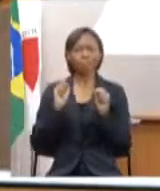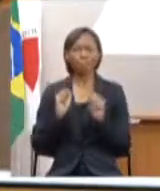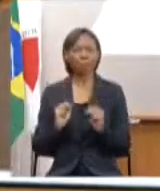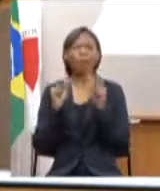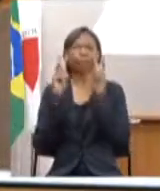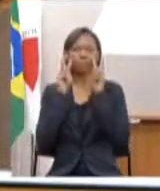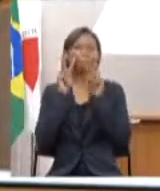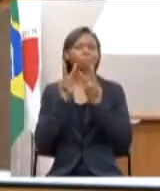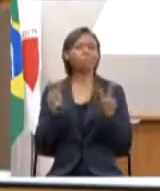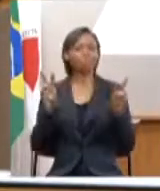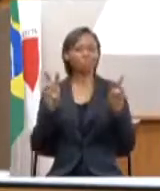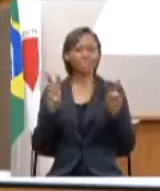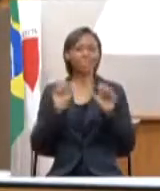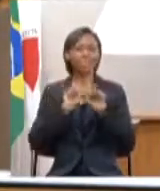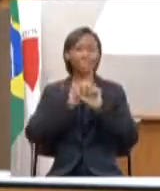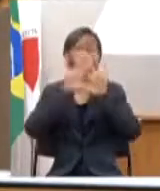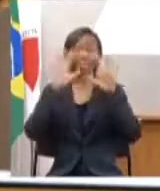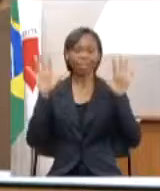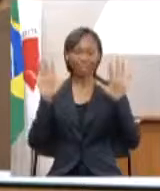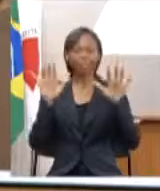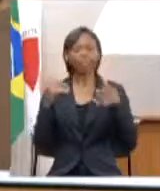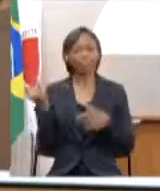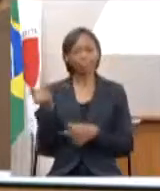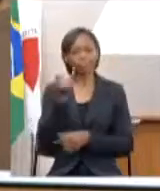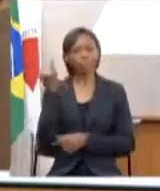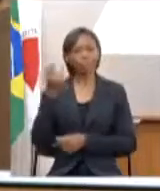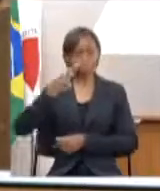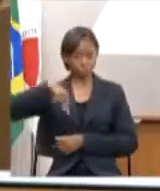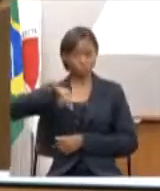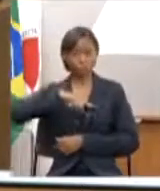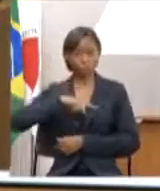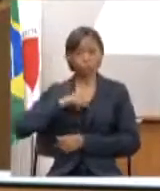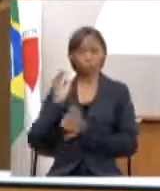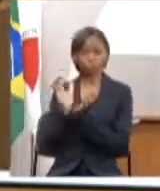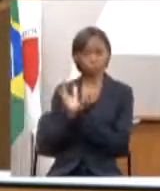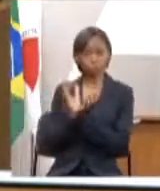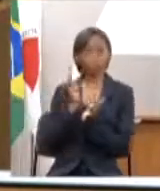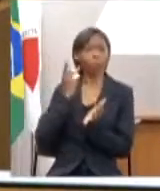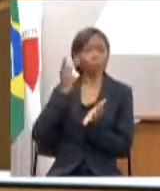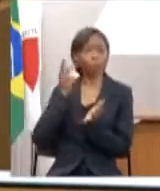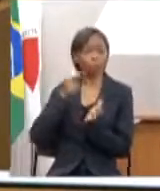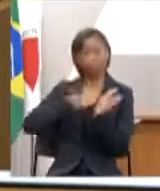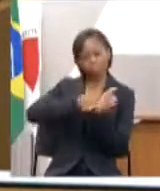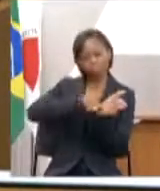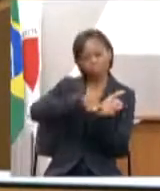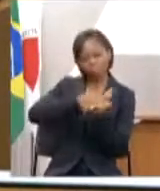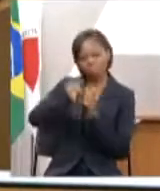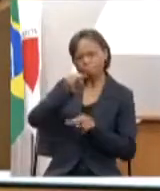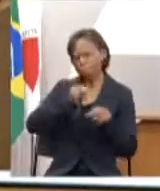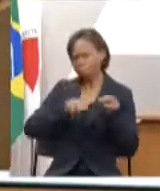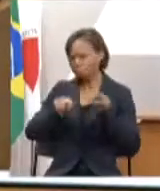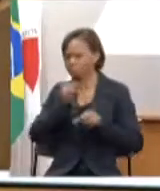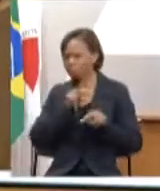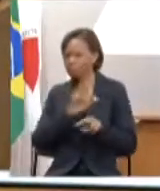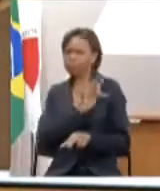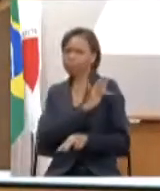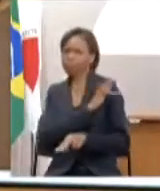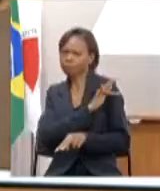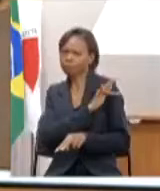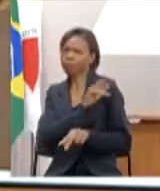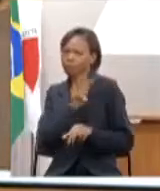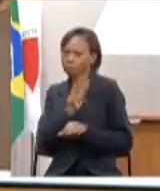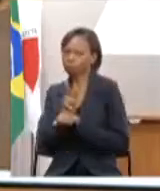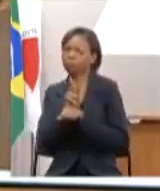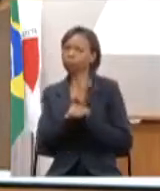ponto também fundamental, inclusive, da nossa atuação como parlamentares em termos de fiscalização da aplicação do orçamento público